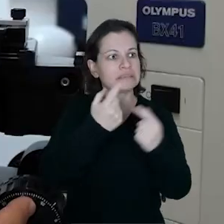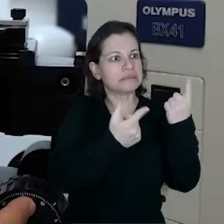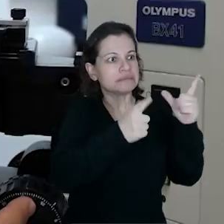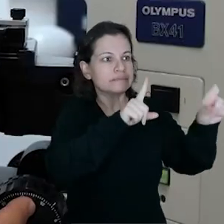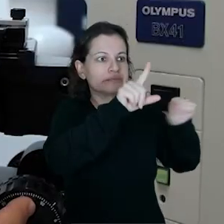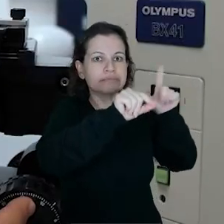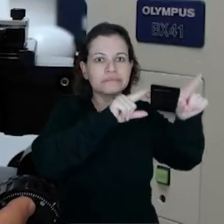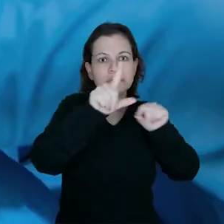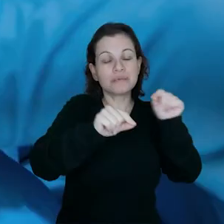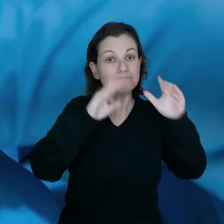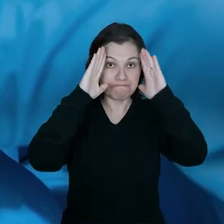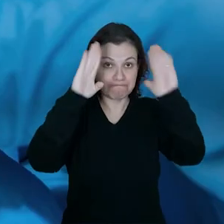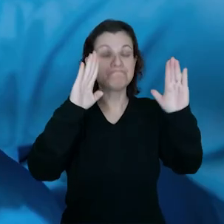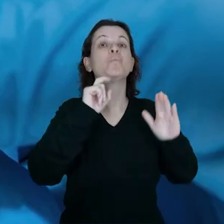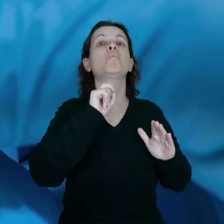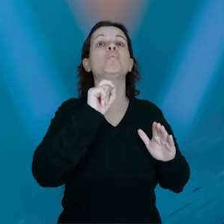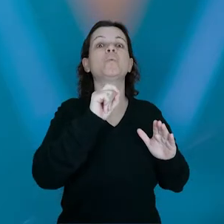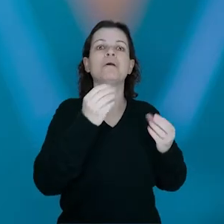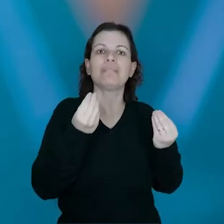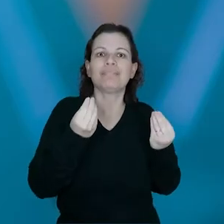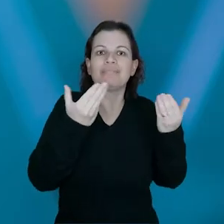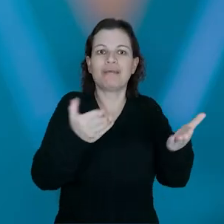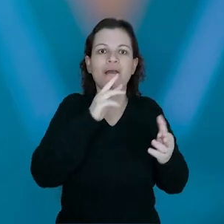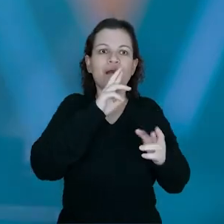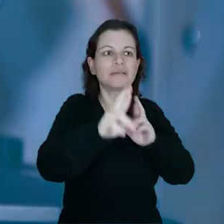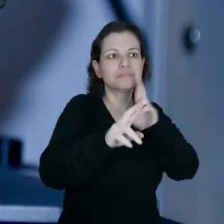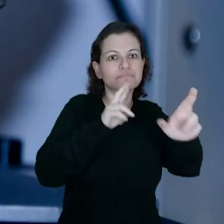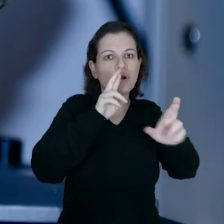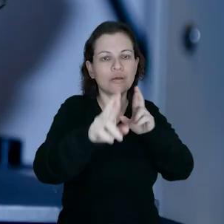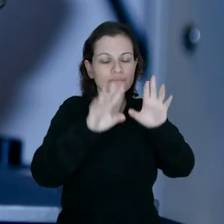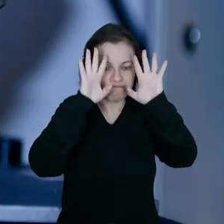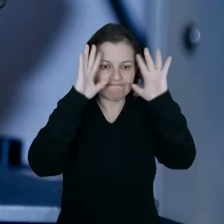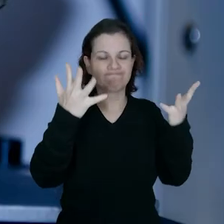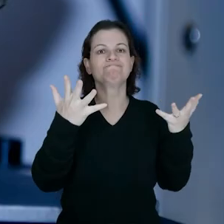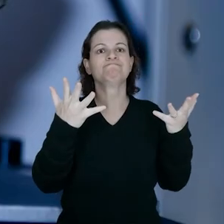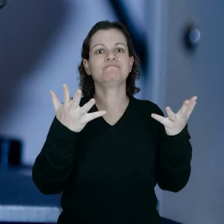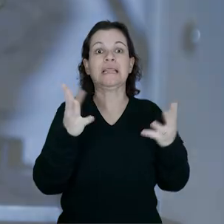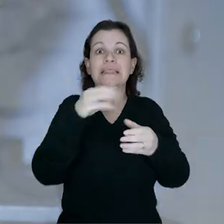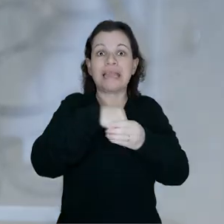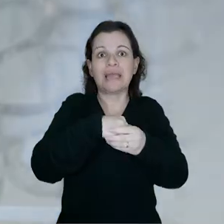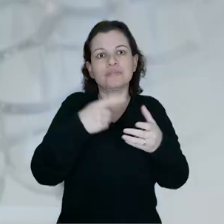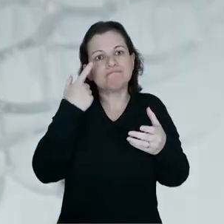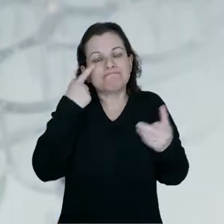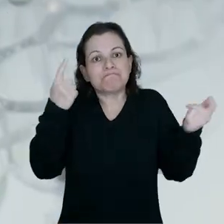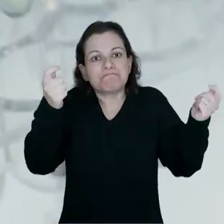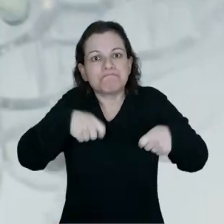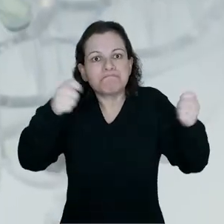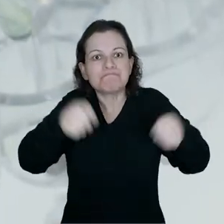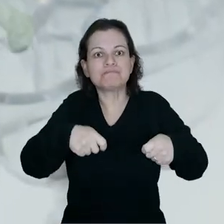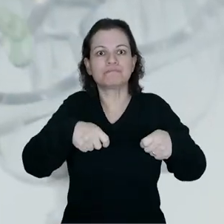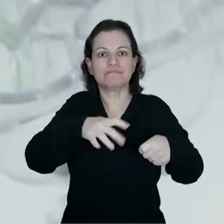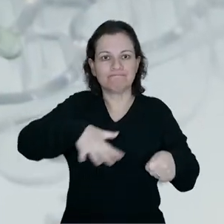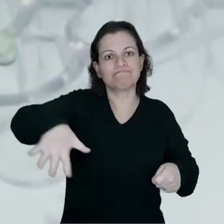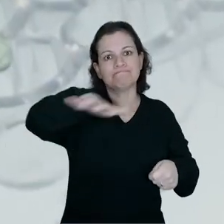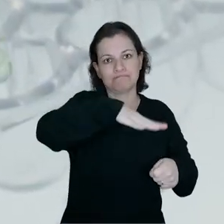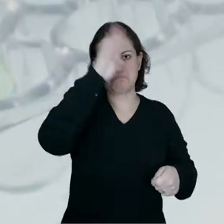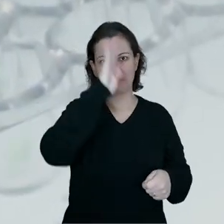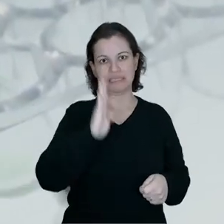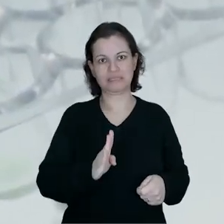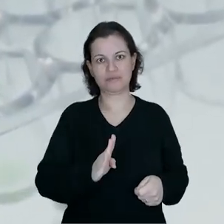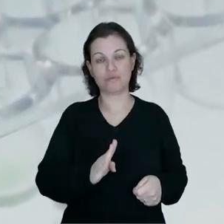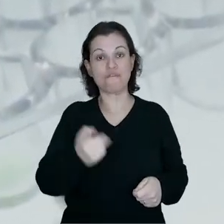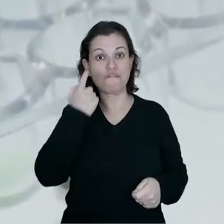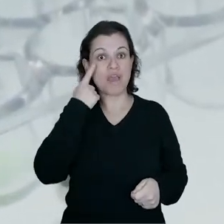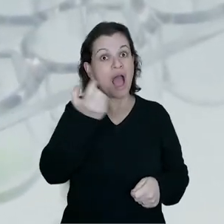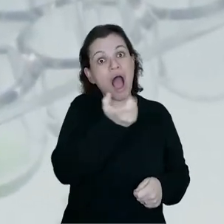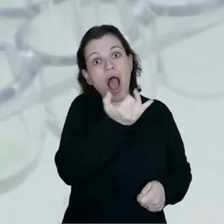alternativas tem sido prioritária para que se dê uma resposta e solução dentro de possibilidades no território nacional.